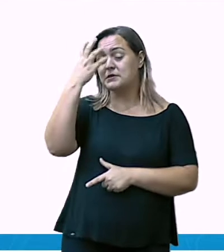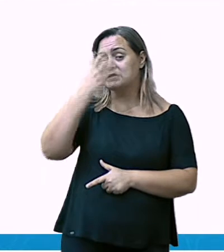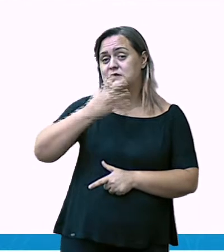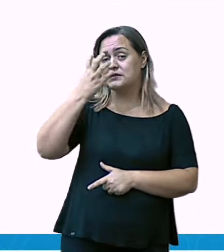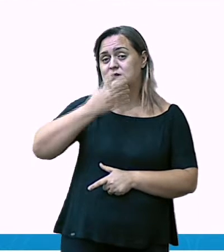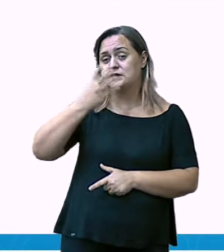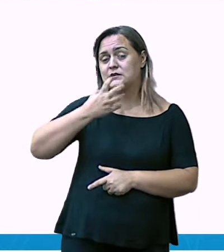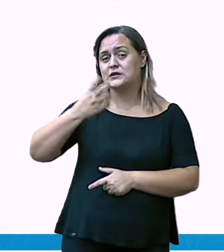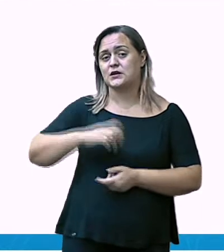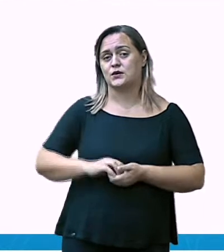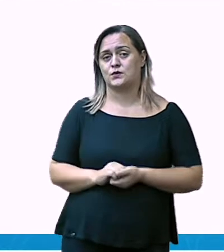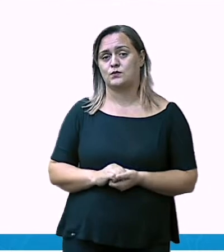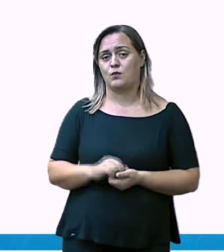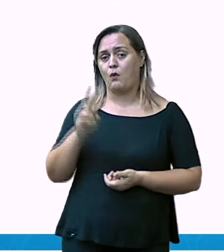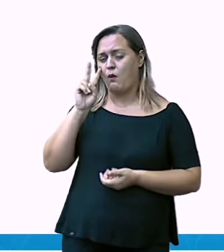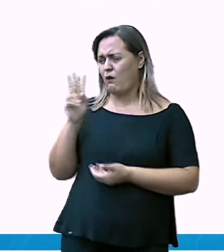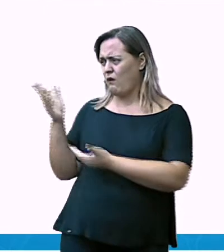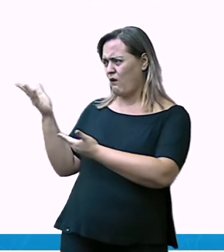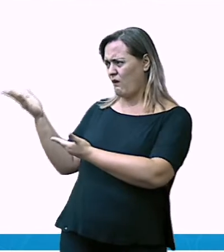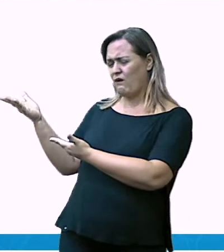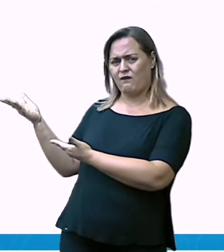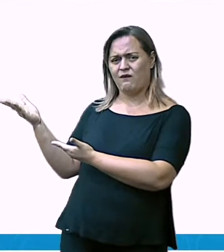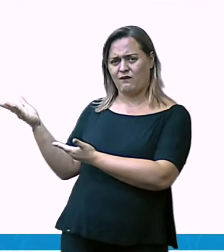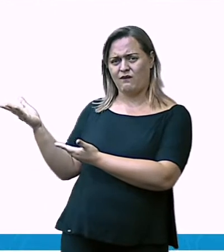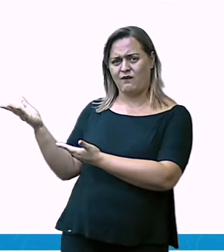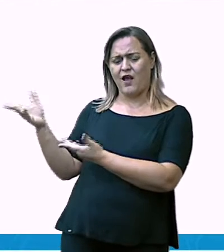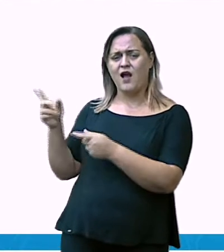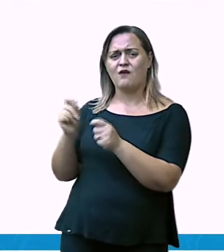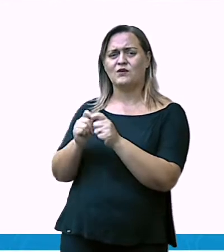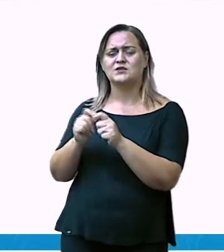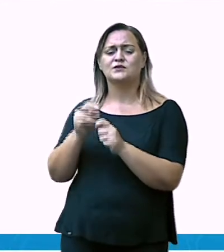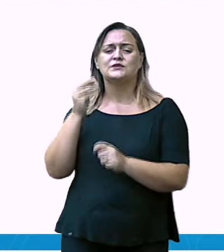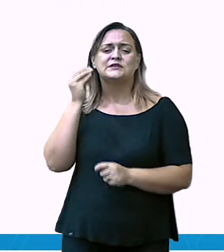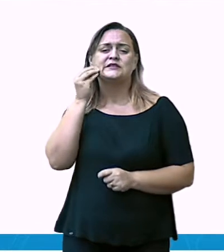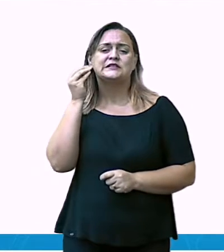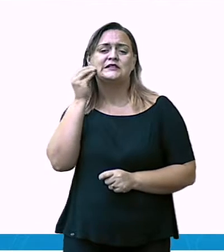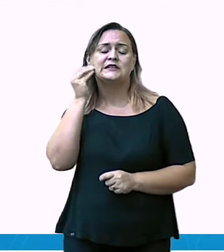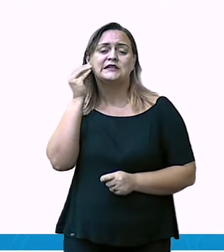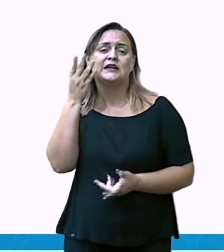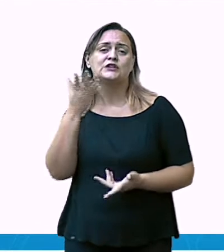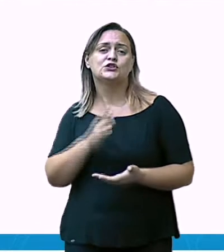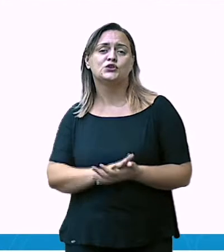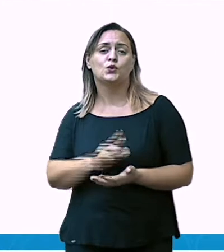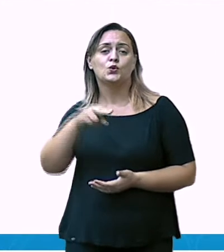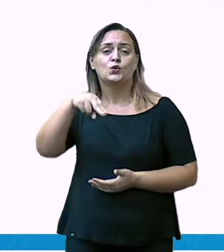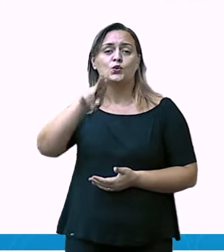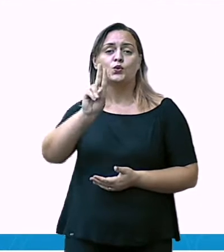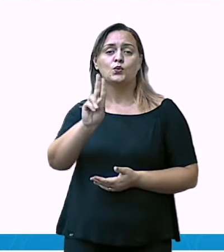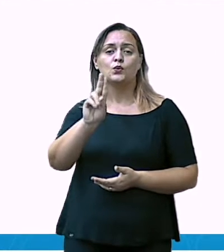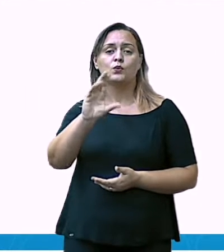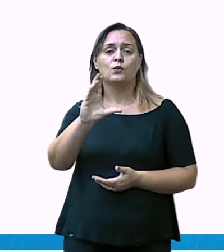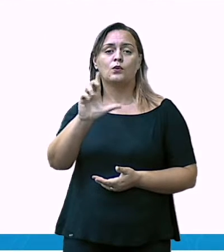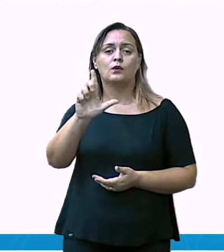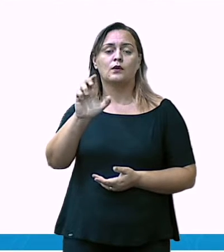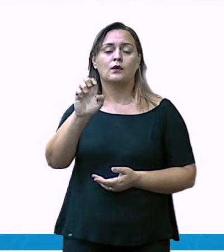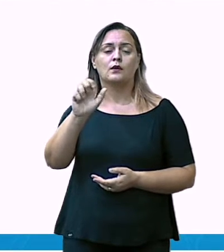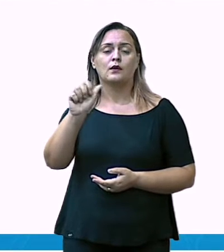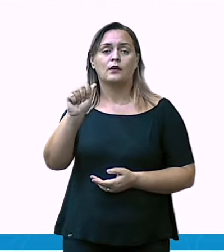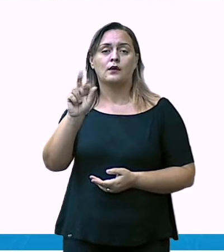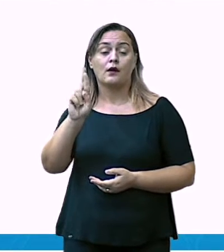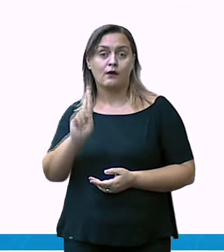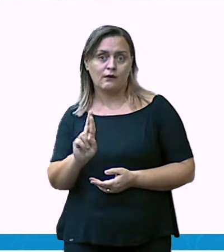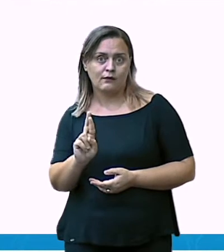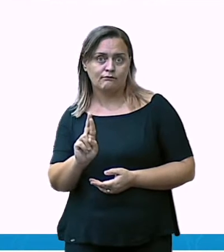colonizador. Esse teste, essa foto, no livro